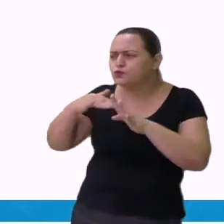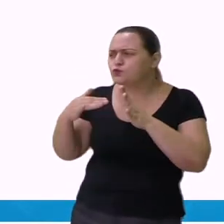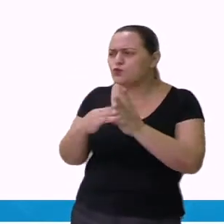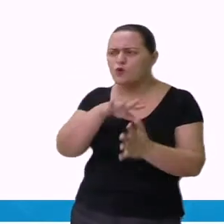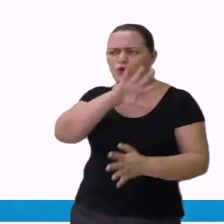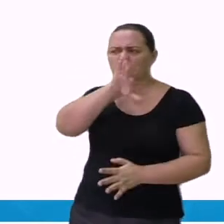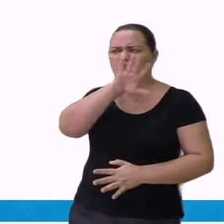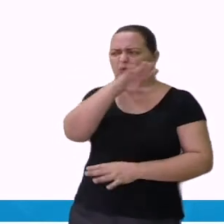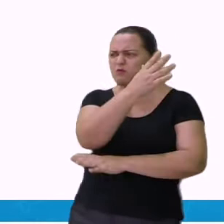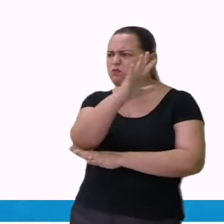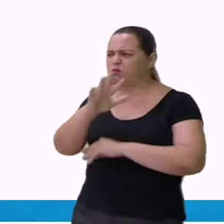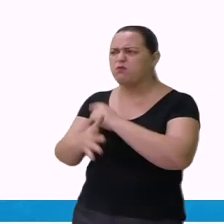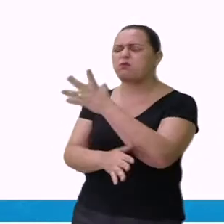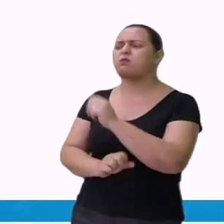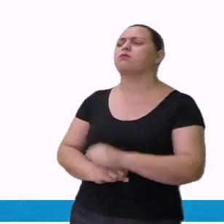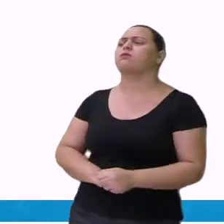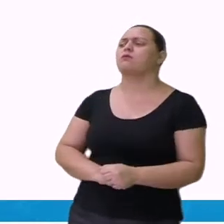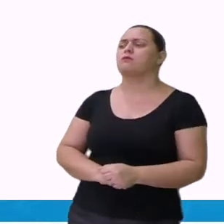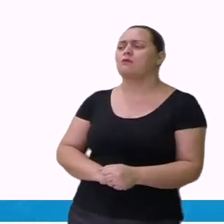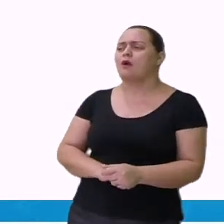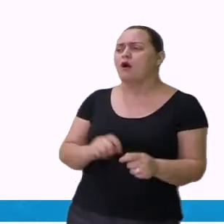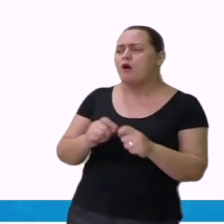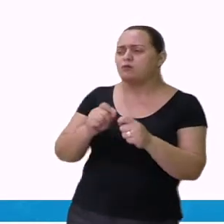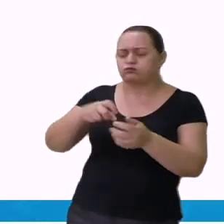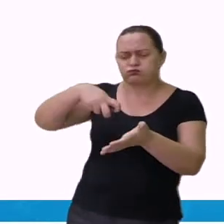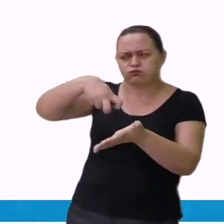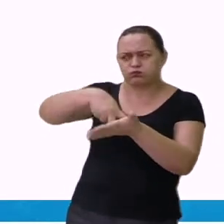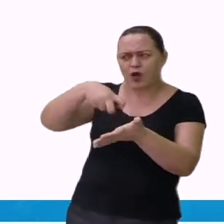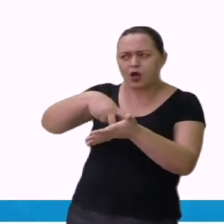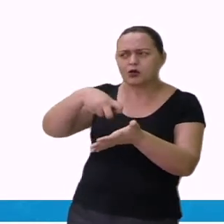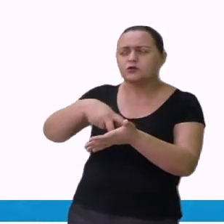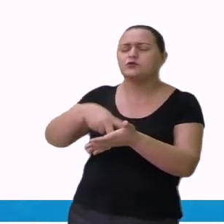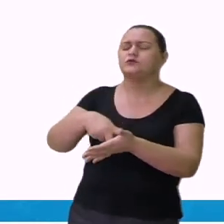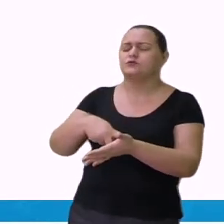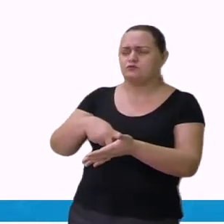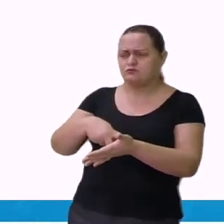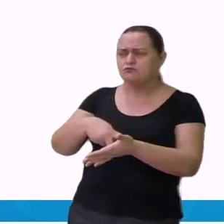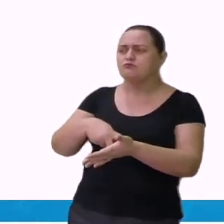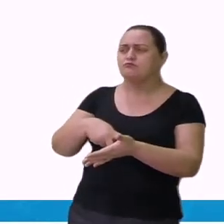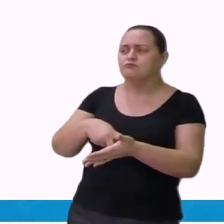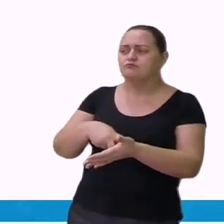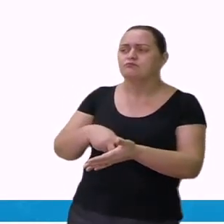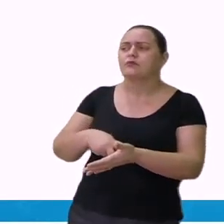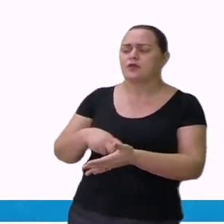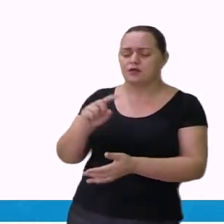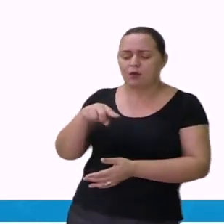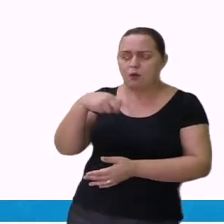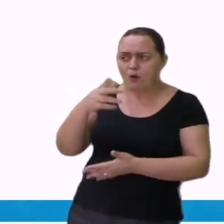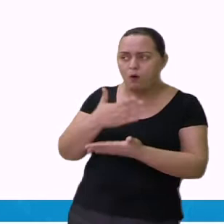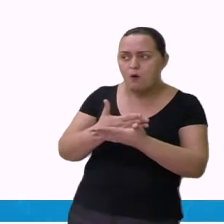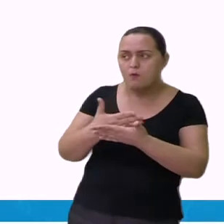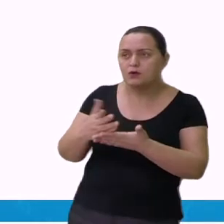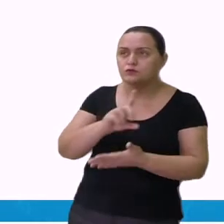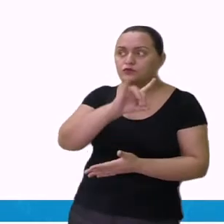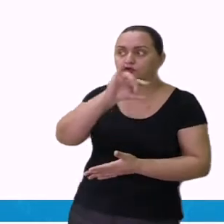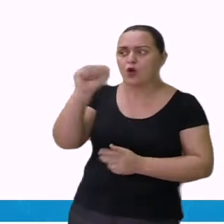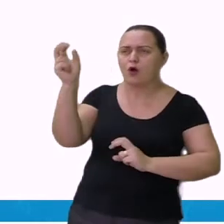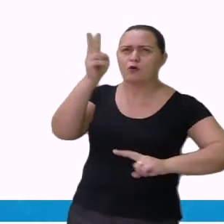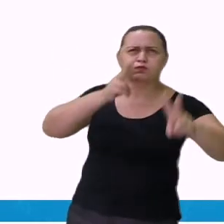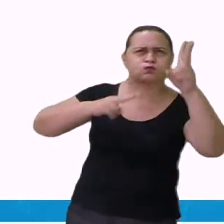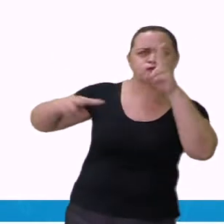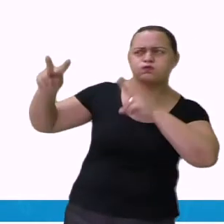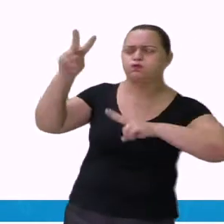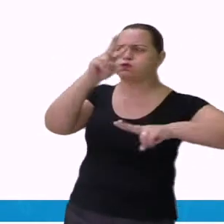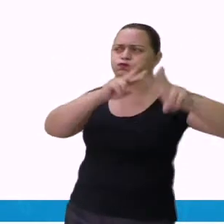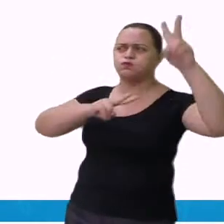floresta e vai mandar um castigo terrível. Logo mais começa o dia da ventania final.